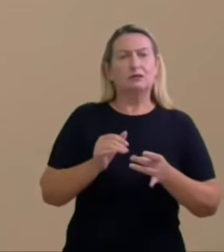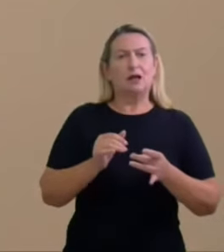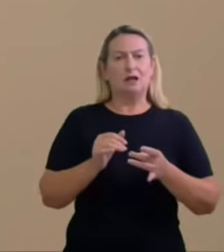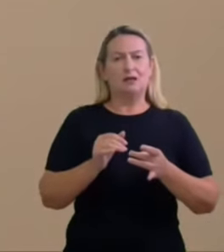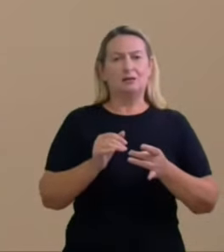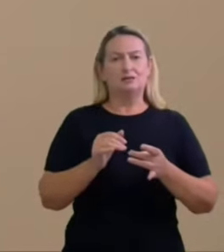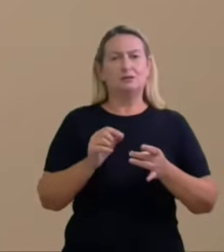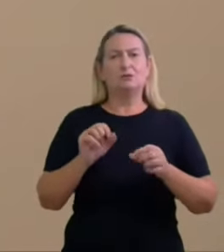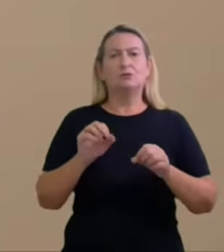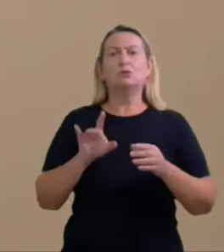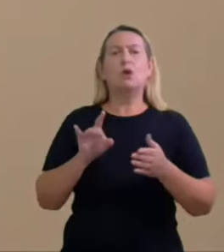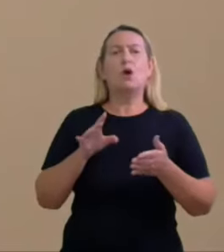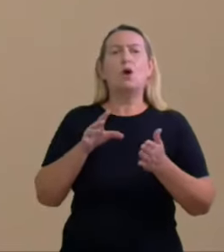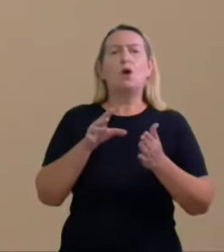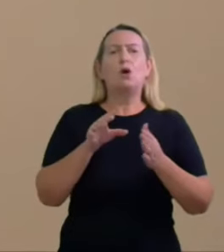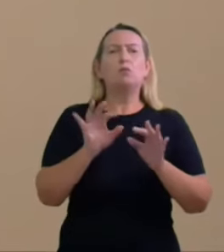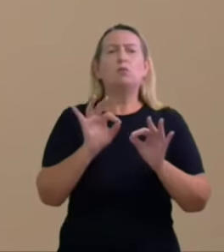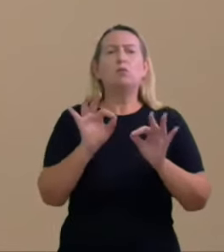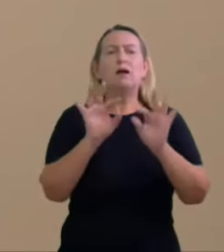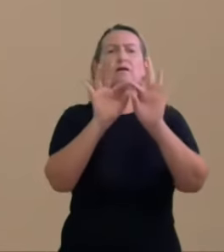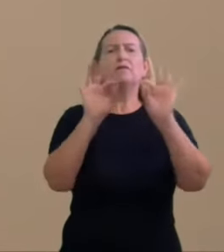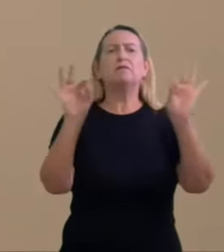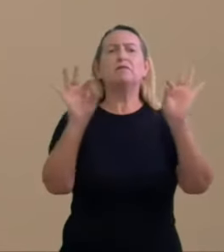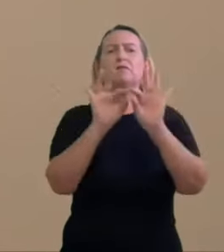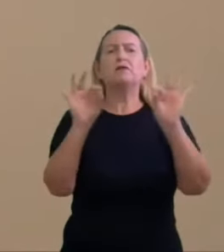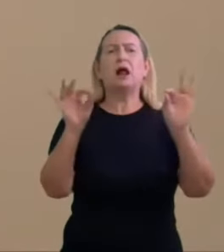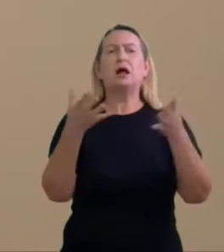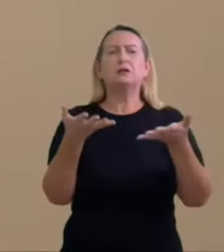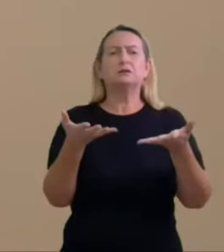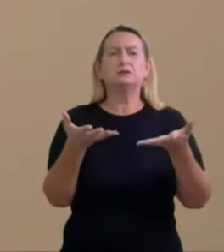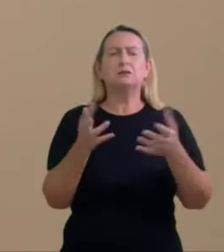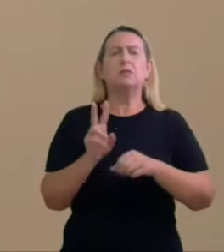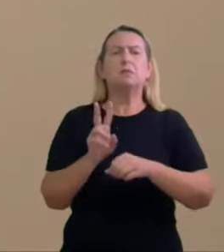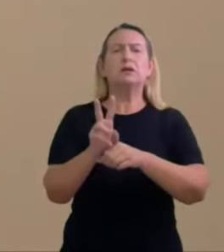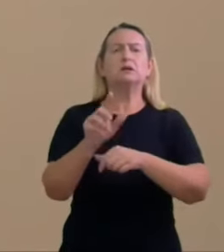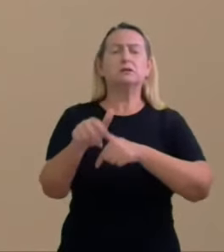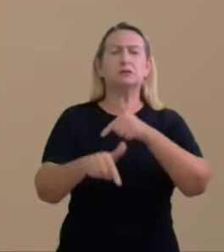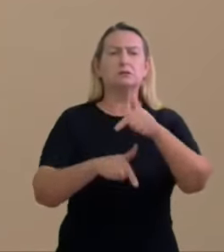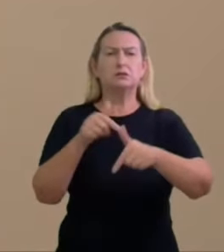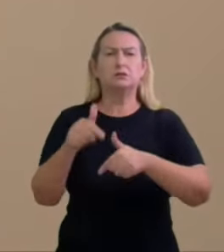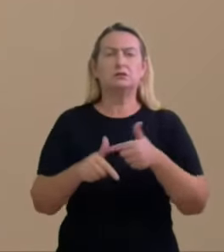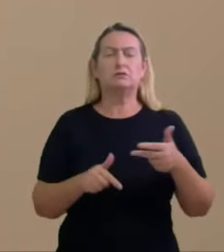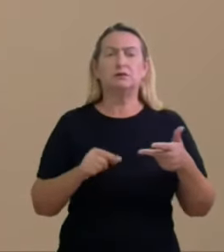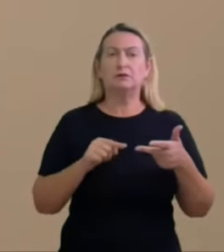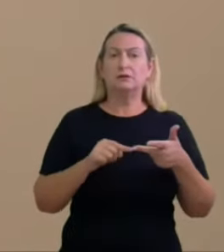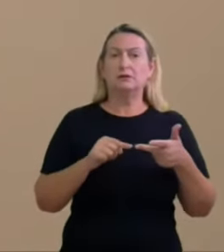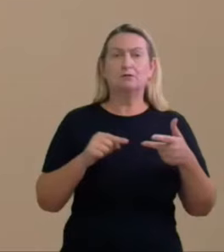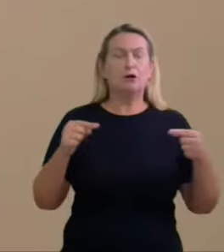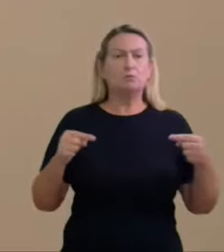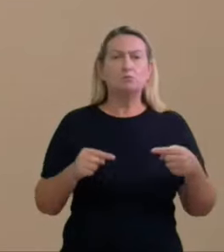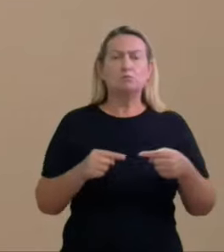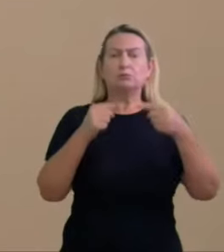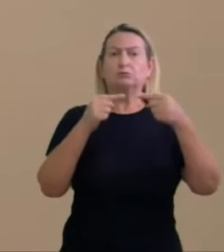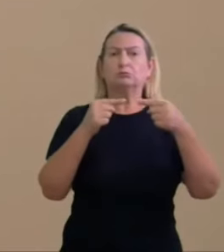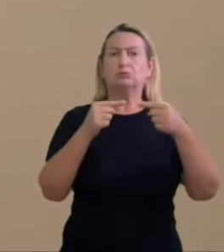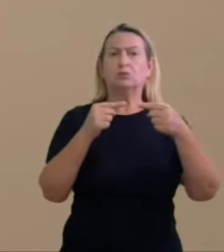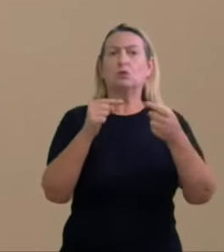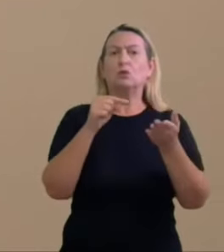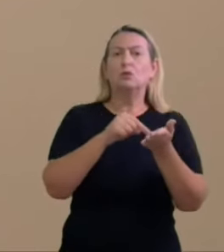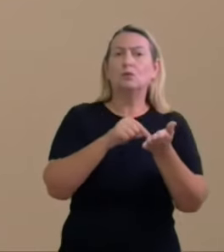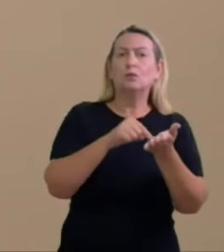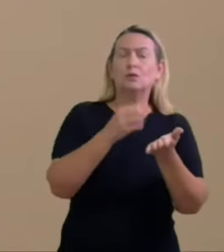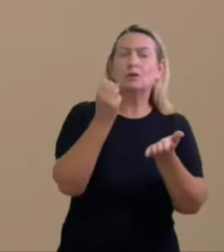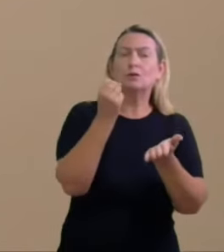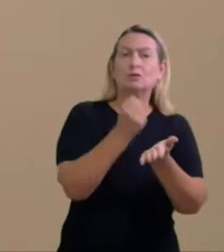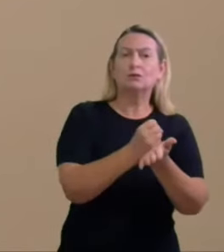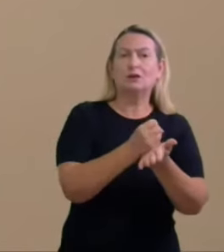limitando-se seu conteúdo a uma frase genérica que alude a serviços prestados três colide frontalmente com o teor do próprio contrato que não era